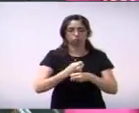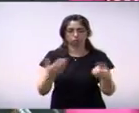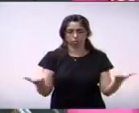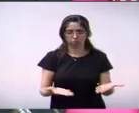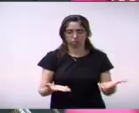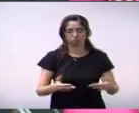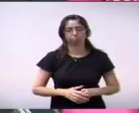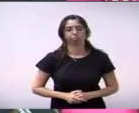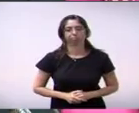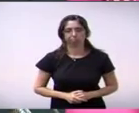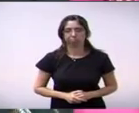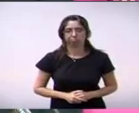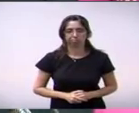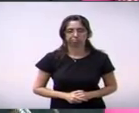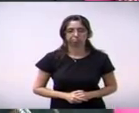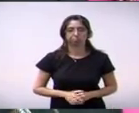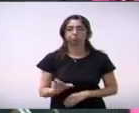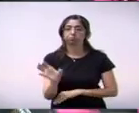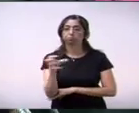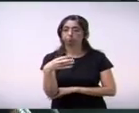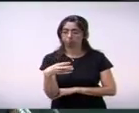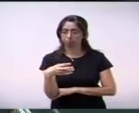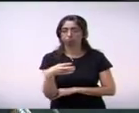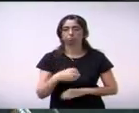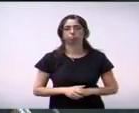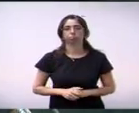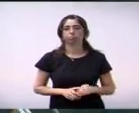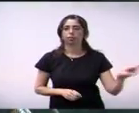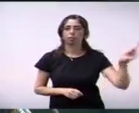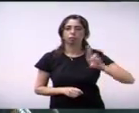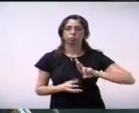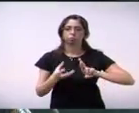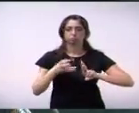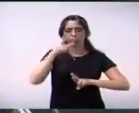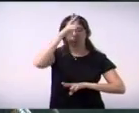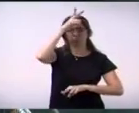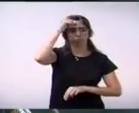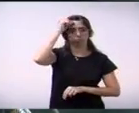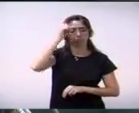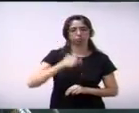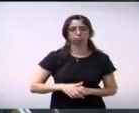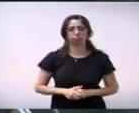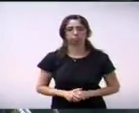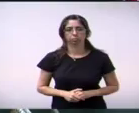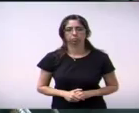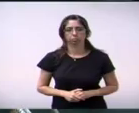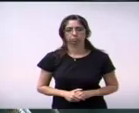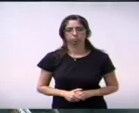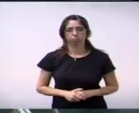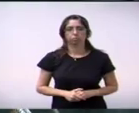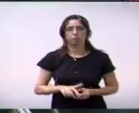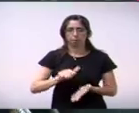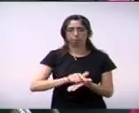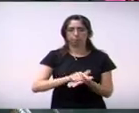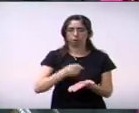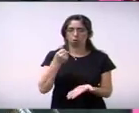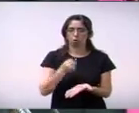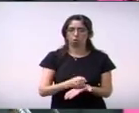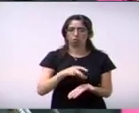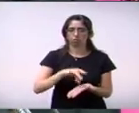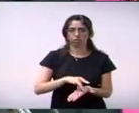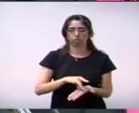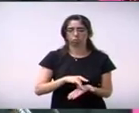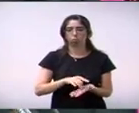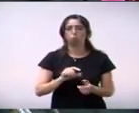164 do vereador Tigo Ida Paz requer informações ao Executivo e documentação referente à